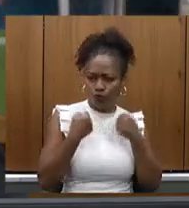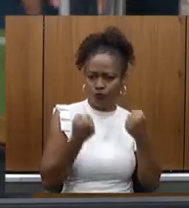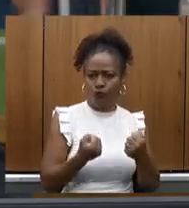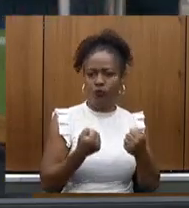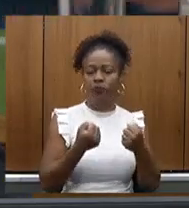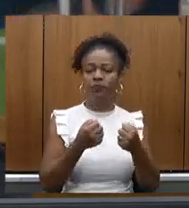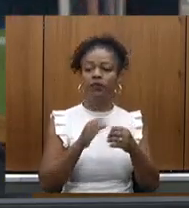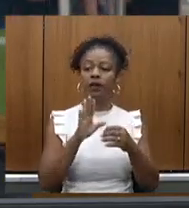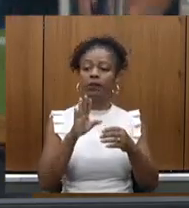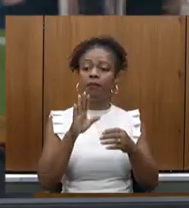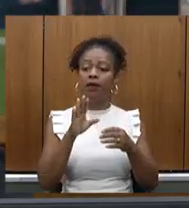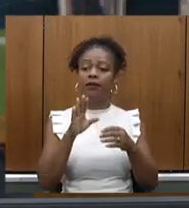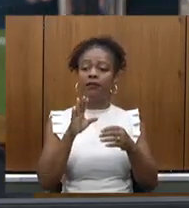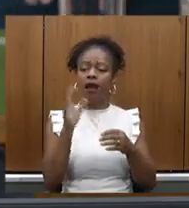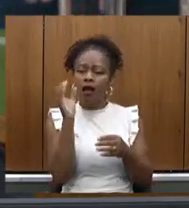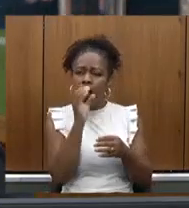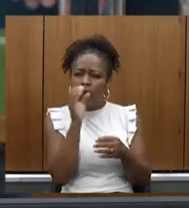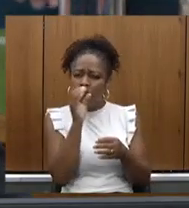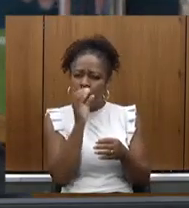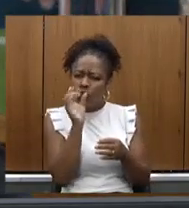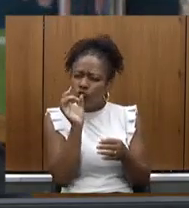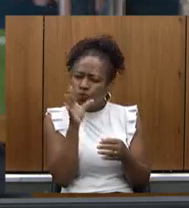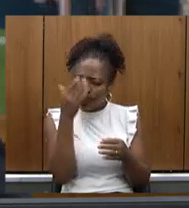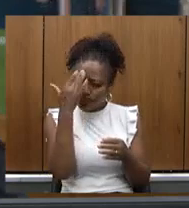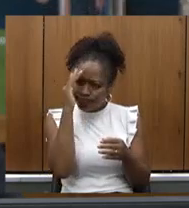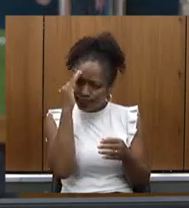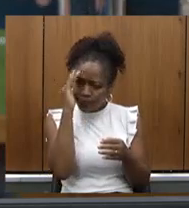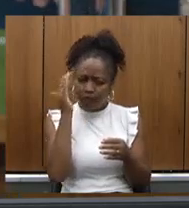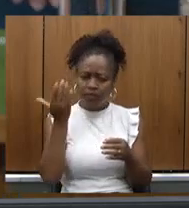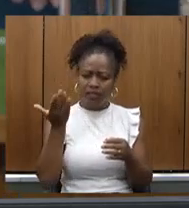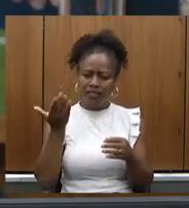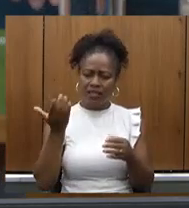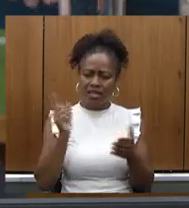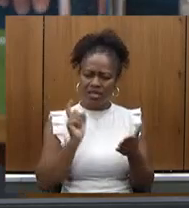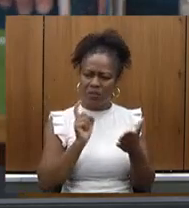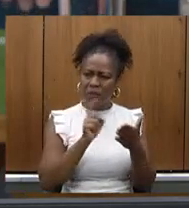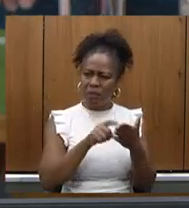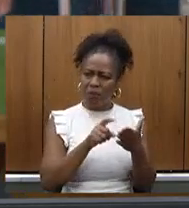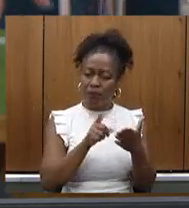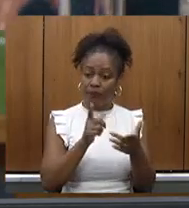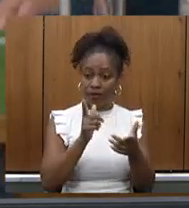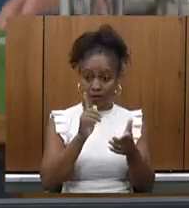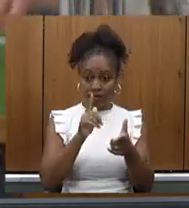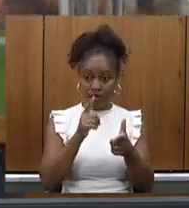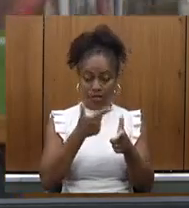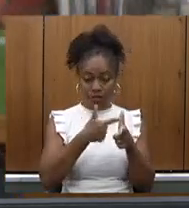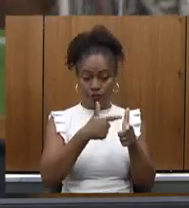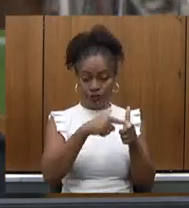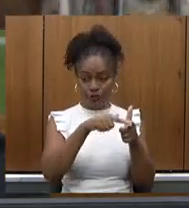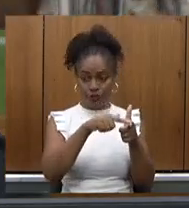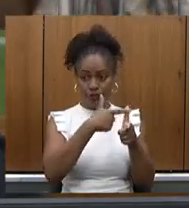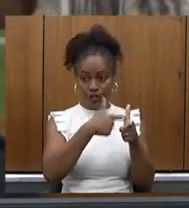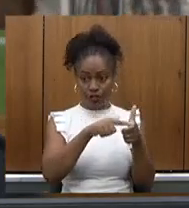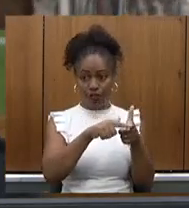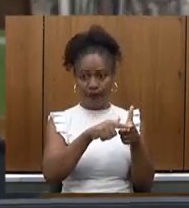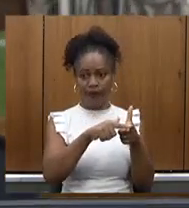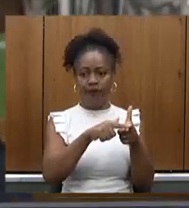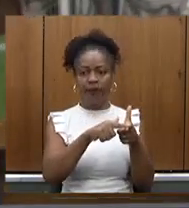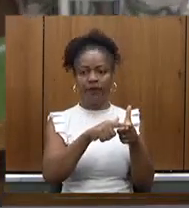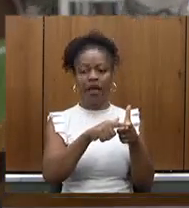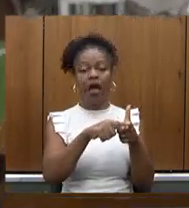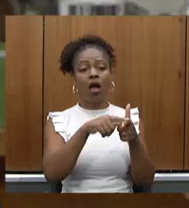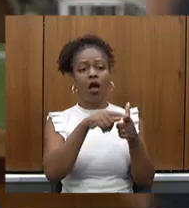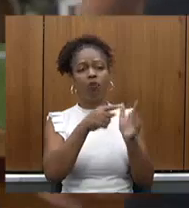Beatriz saiu mas rapidamente só para entender esse ponto da dívida quando nós mostramos o